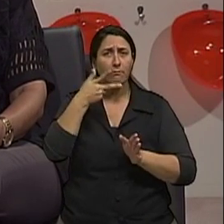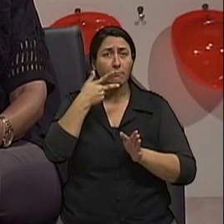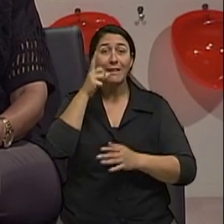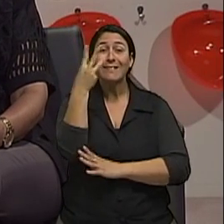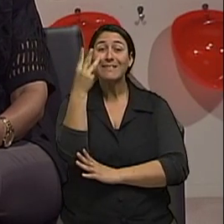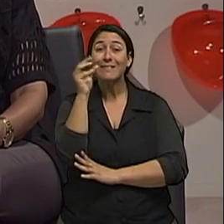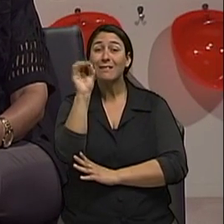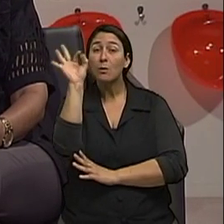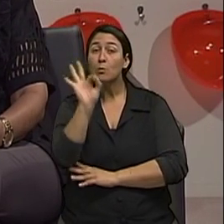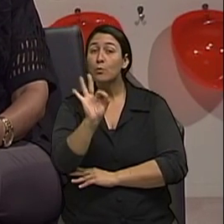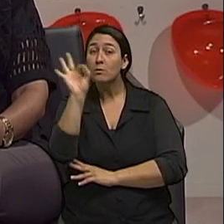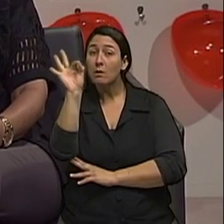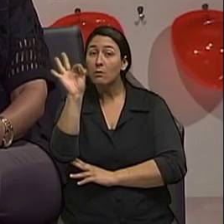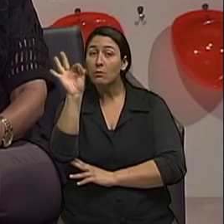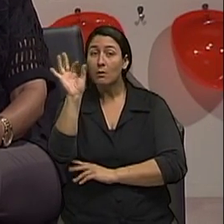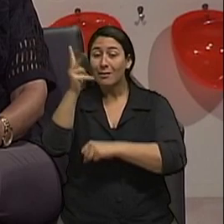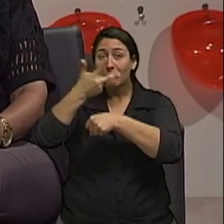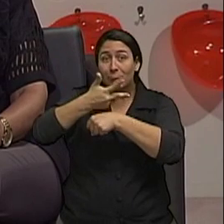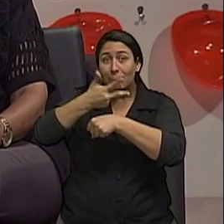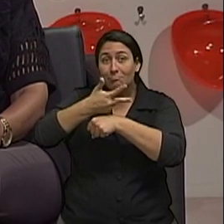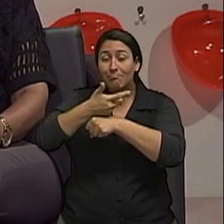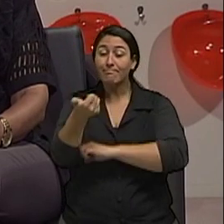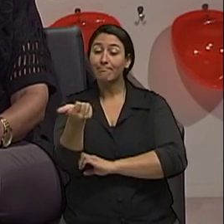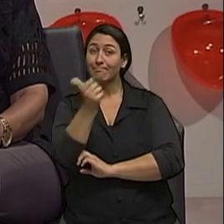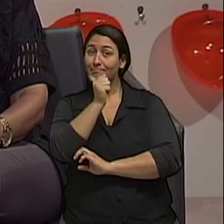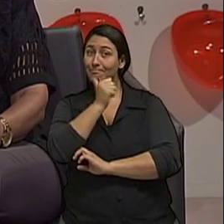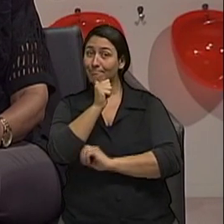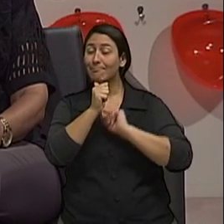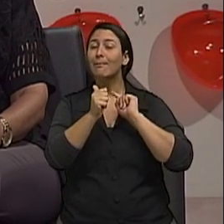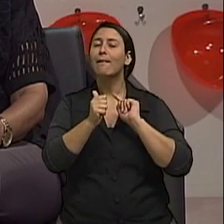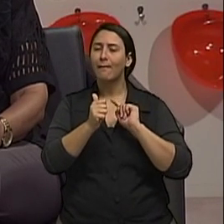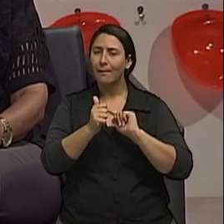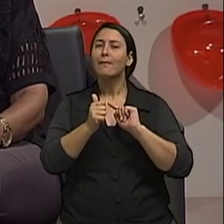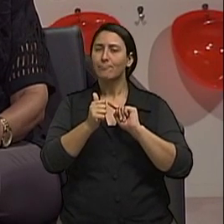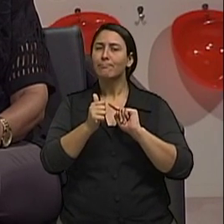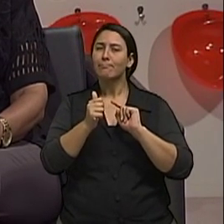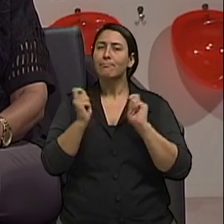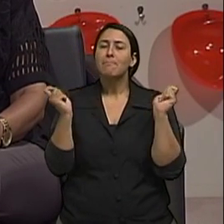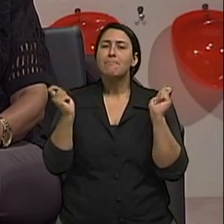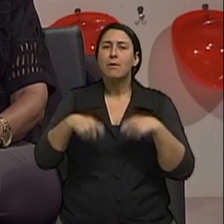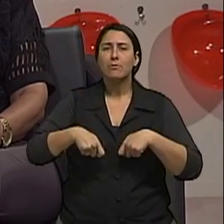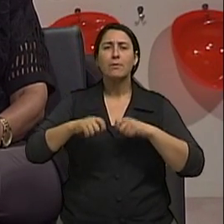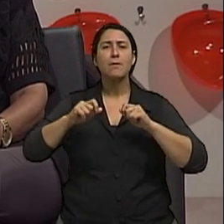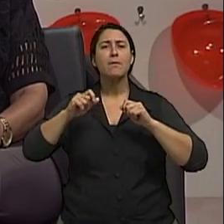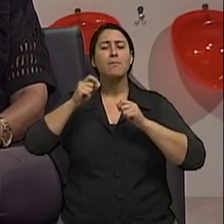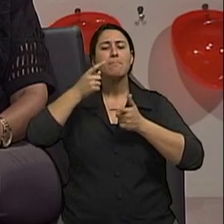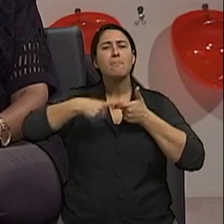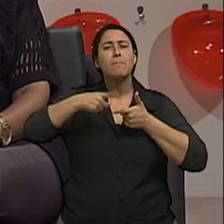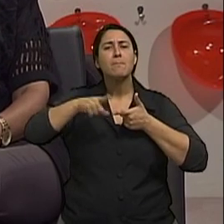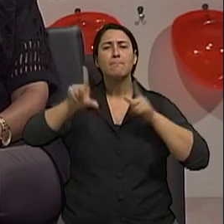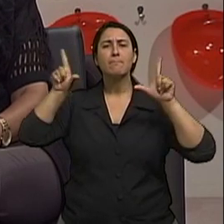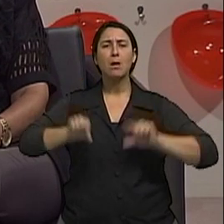ingerem moderadamente bebidas com álcool são menos propensos a desenvolver demência.